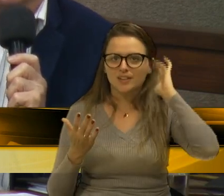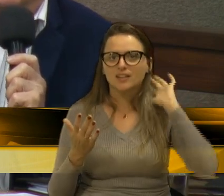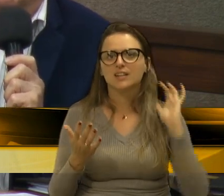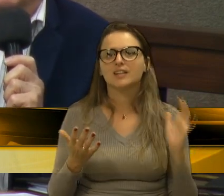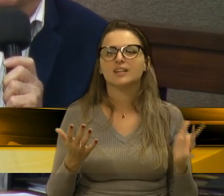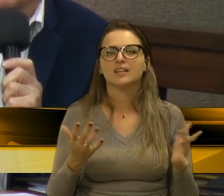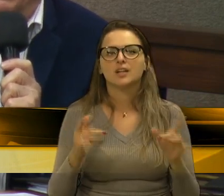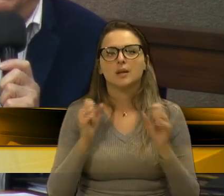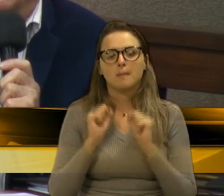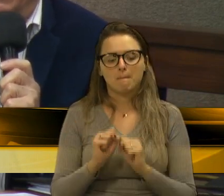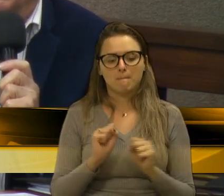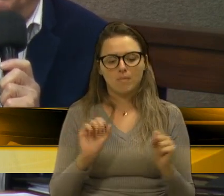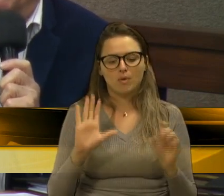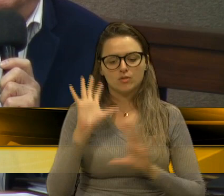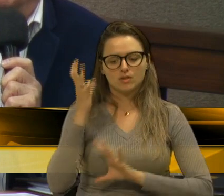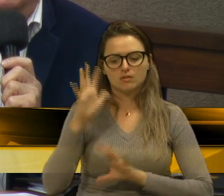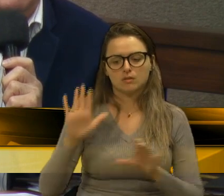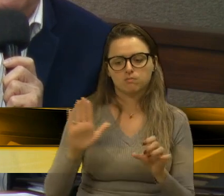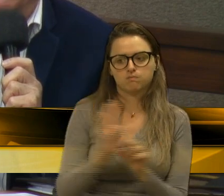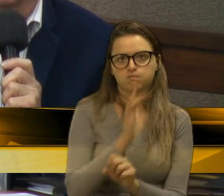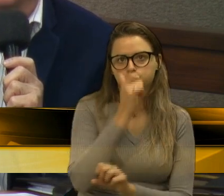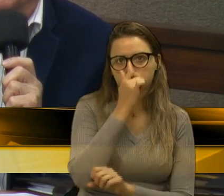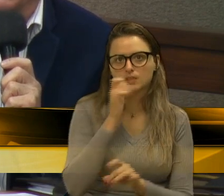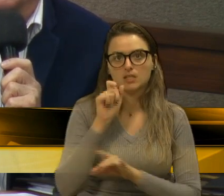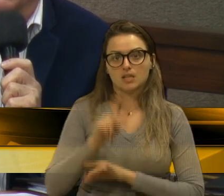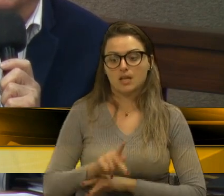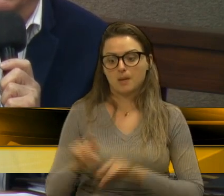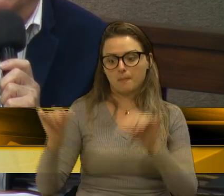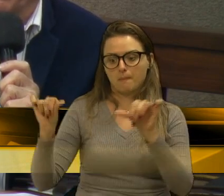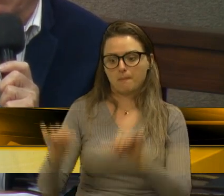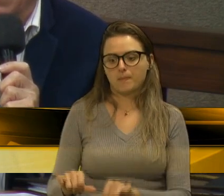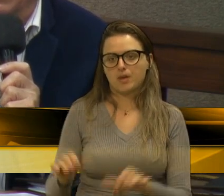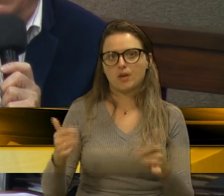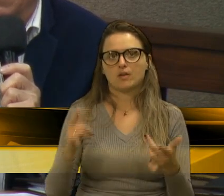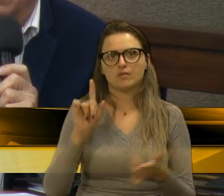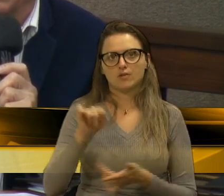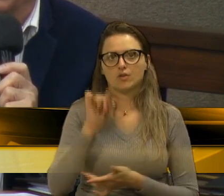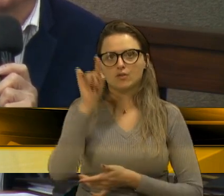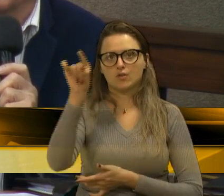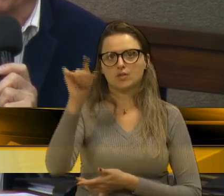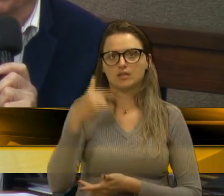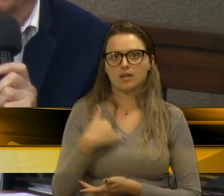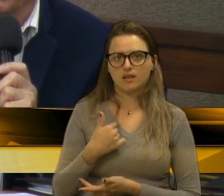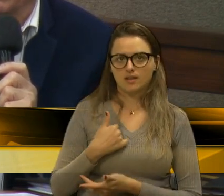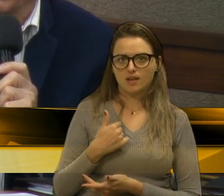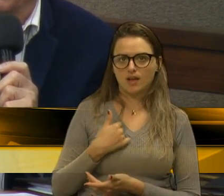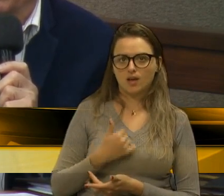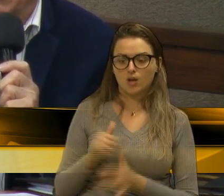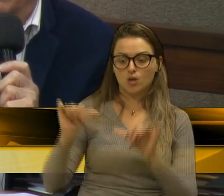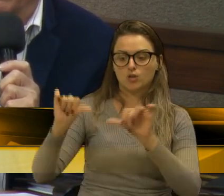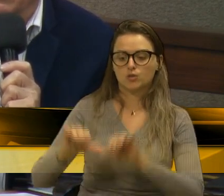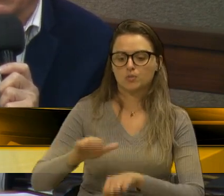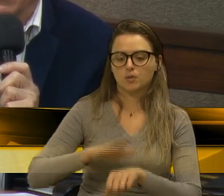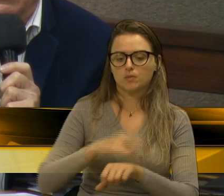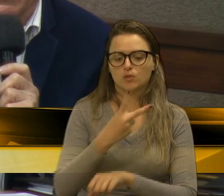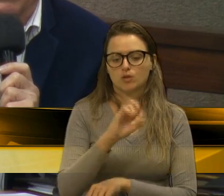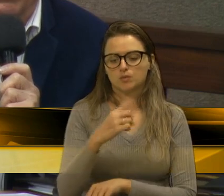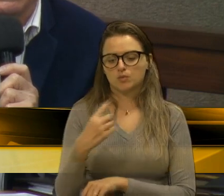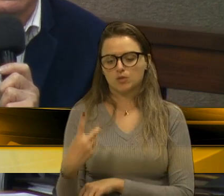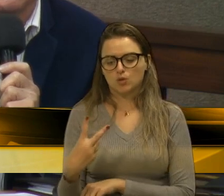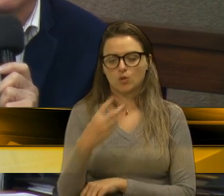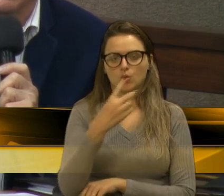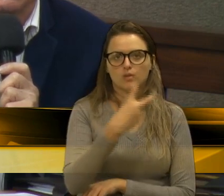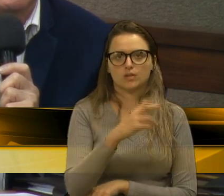risco de alagamento, se tem alguém que experimentou as maiores enchentes dessa cidade, foi Vossa Excelência e este vereador, 2012, 13,